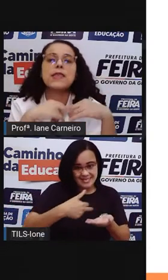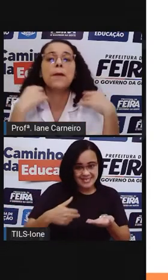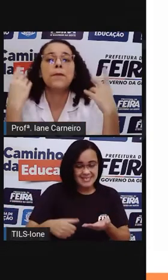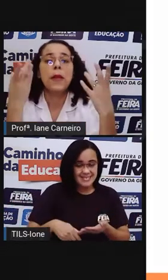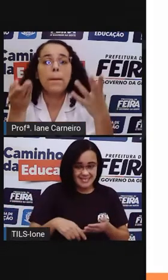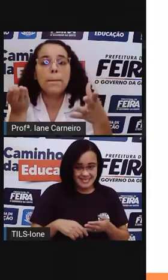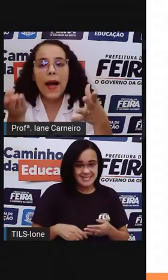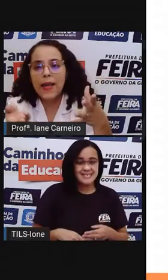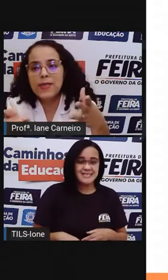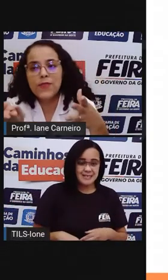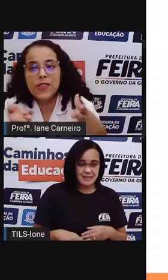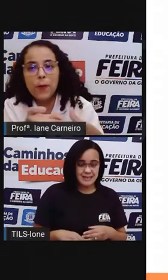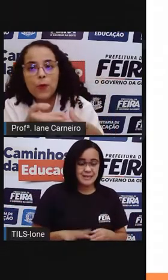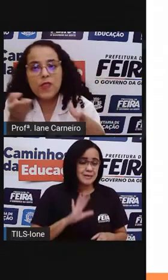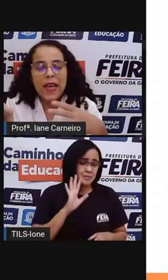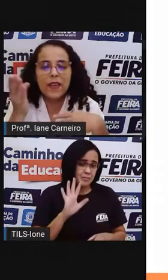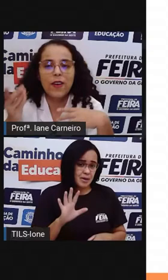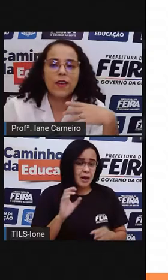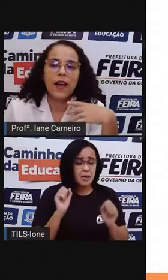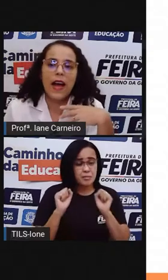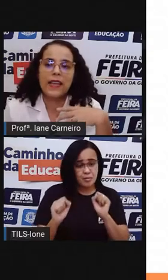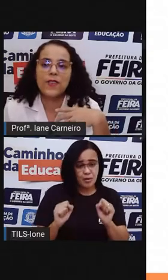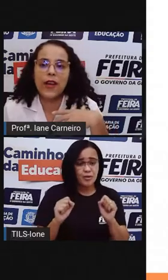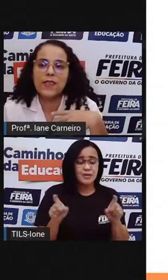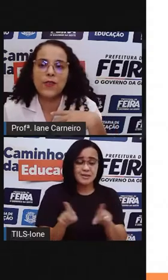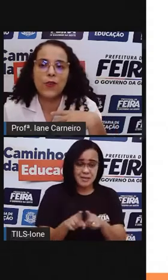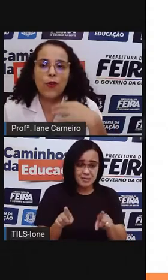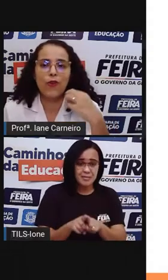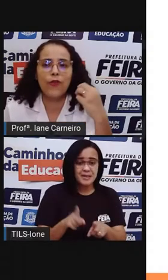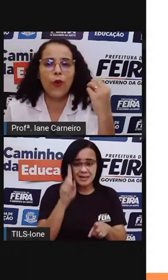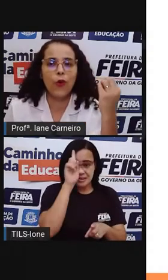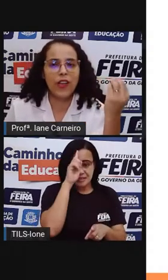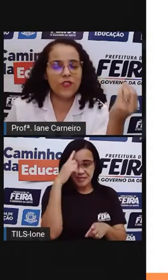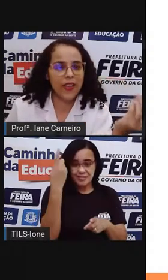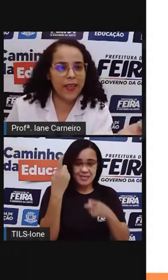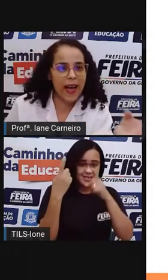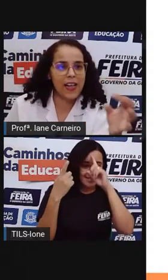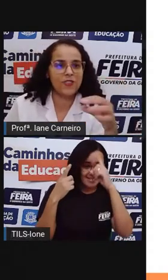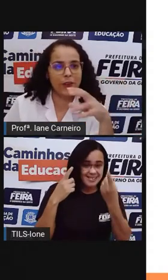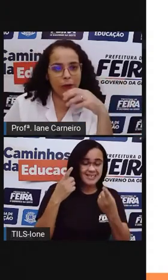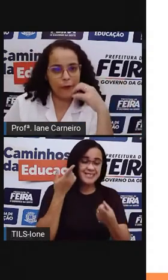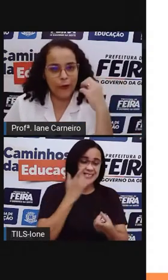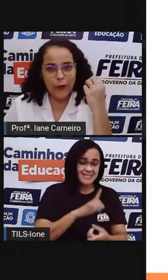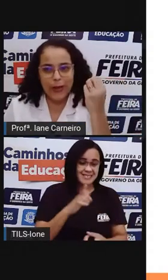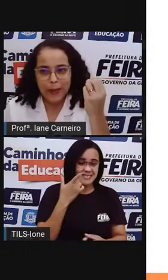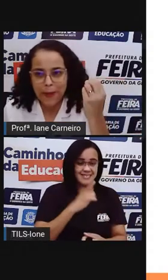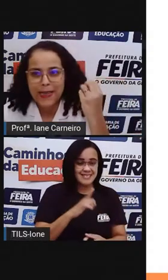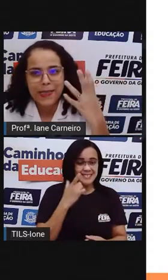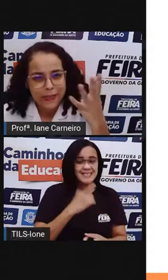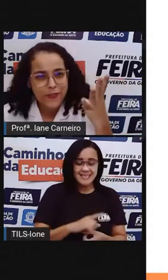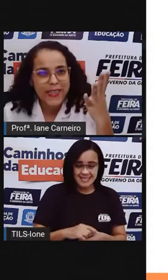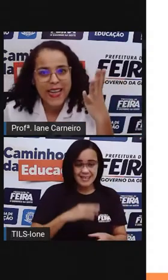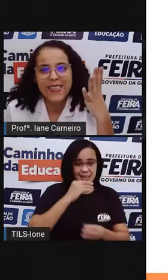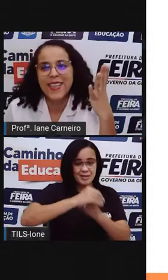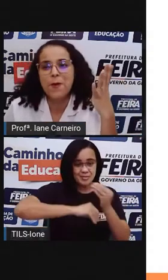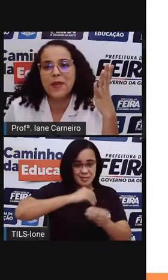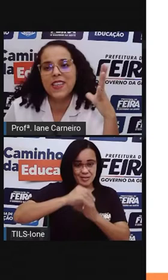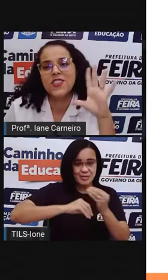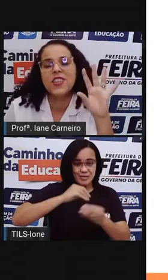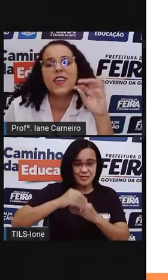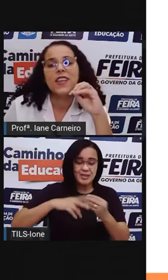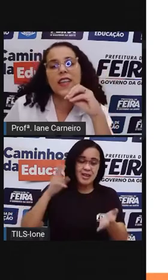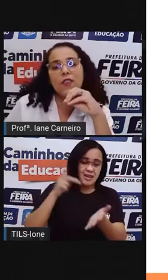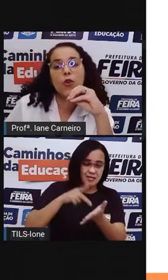paciência, mas você consegue, ó, aqui no caso colocou folha de verdade, né? Uma flor ali que parece ser de verdade